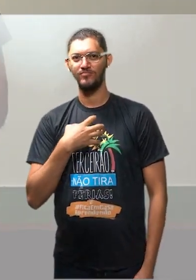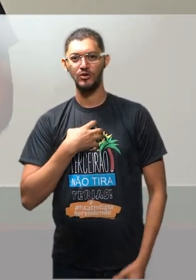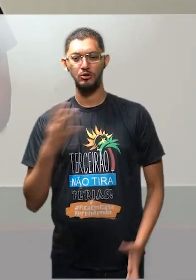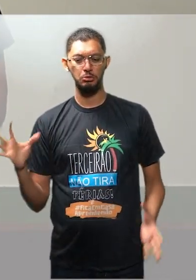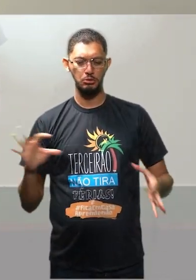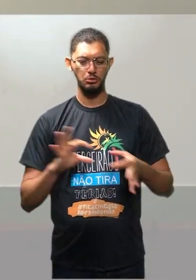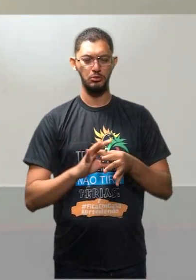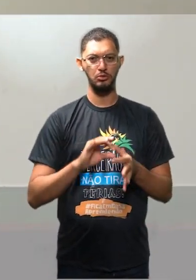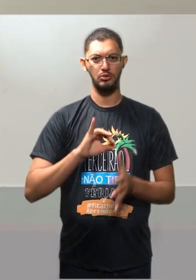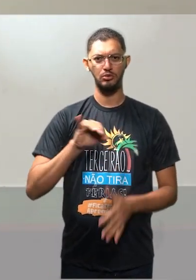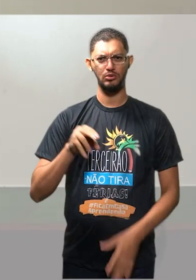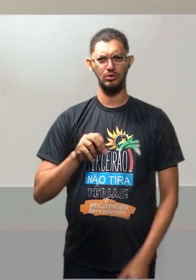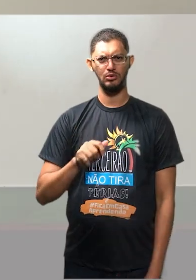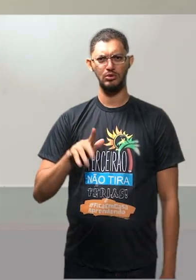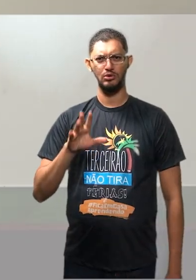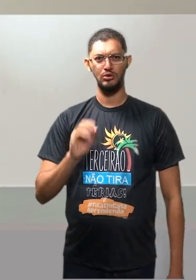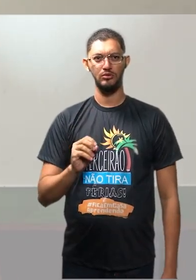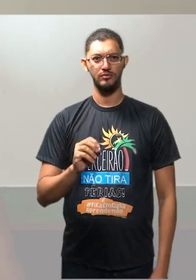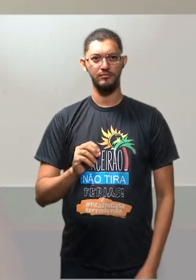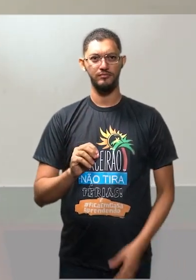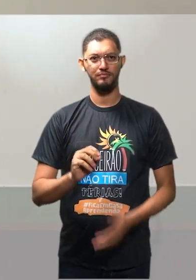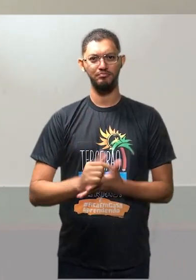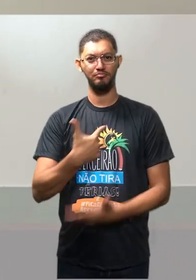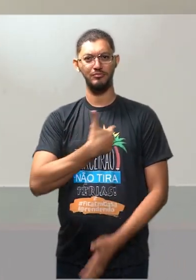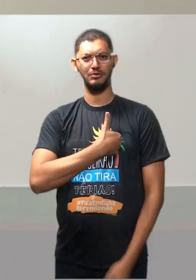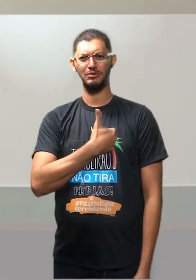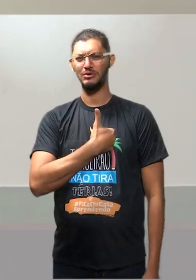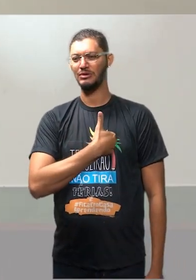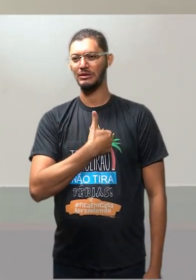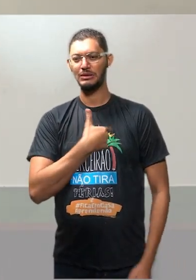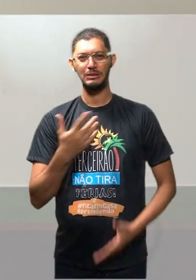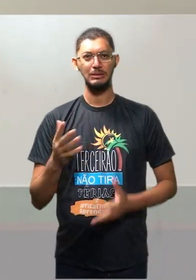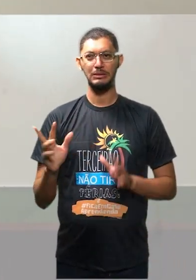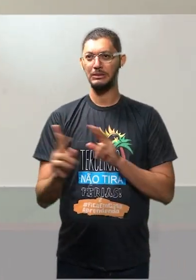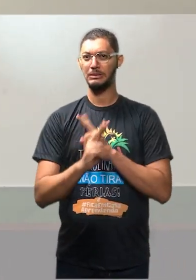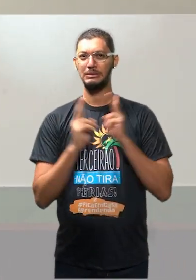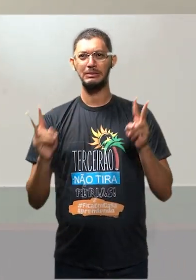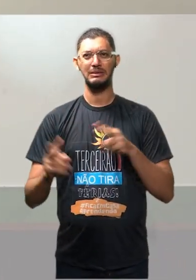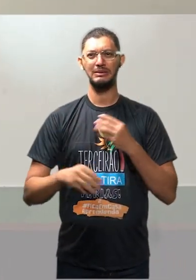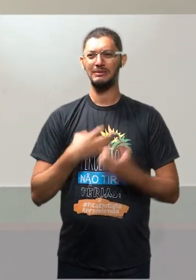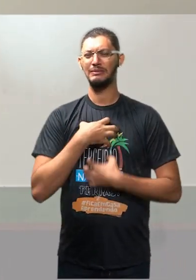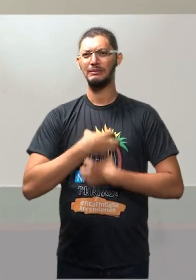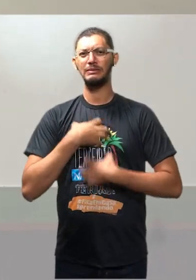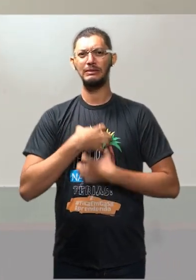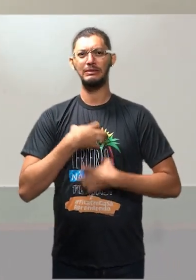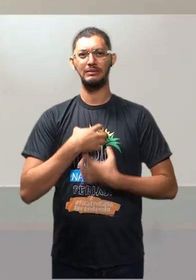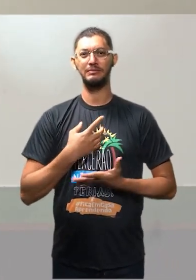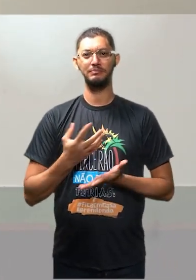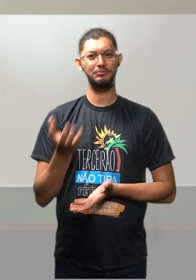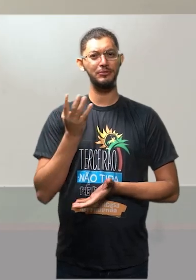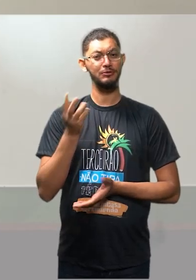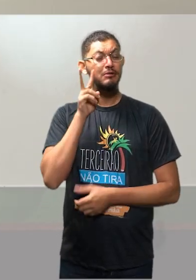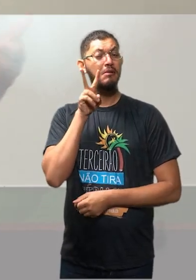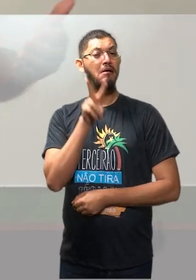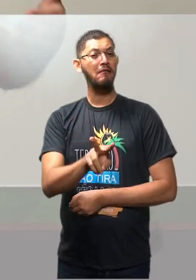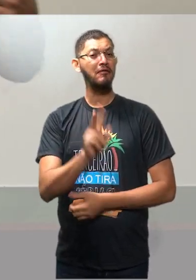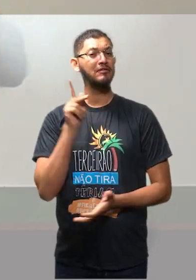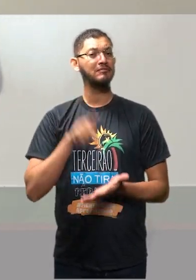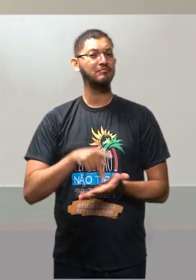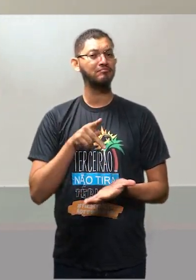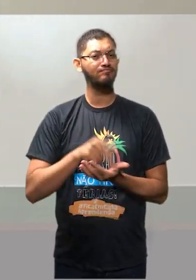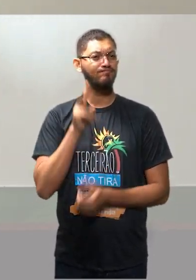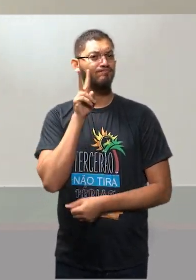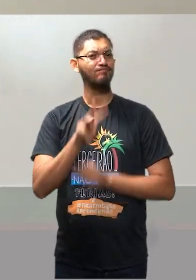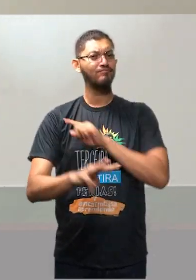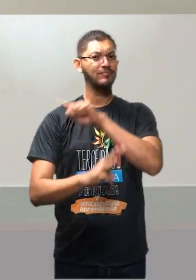digo sinceramente que Getúlio Vargas deve ter rodado no túmulo. Só de ver isso aqui, pessoal. Eu queria estar lá para olhar a cara desses